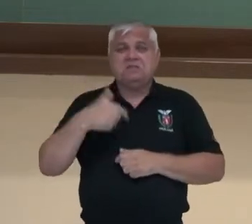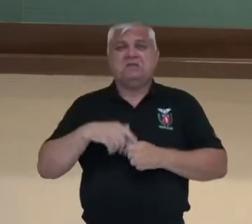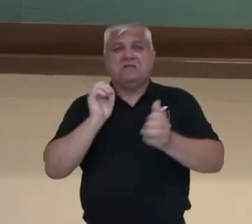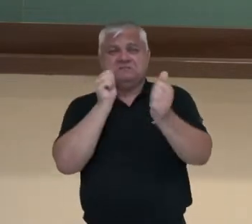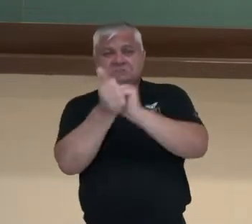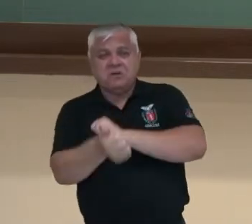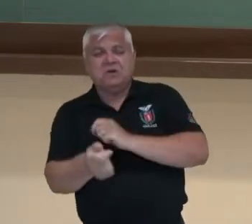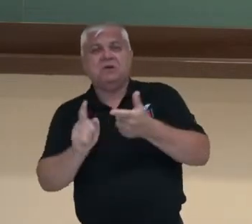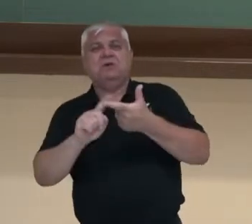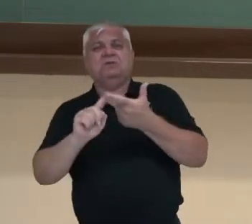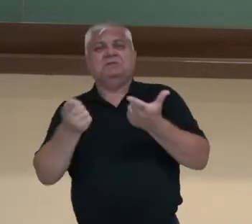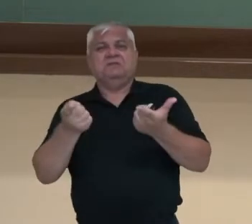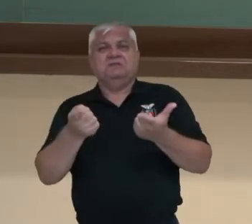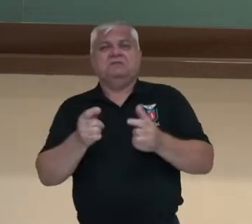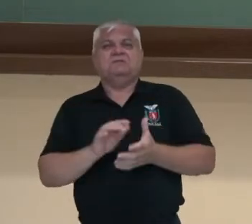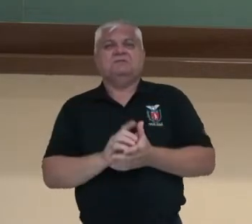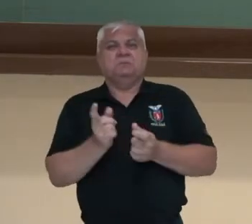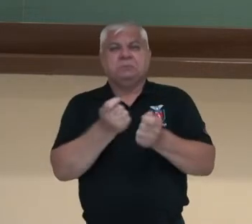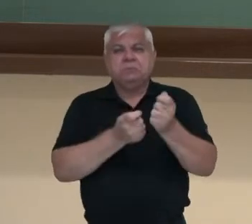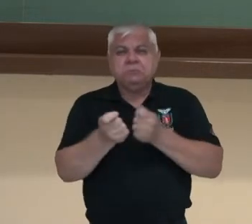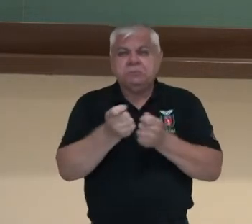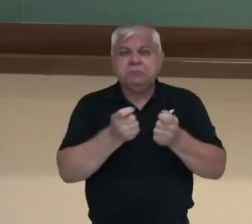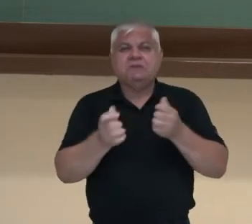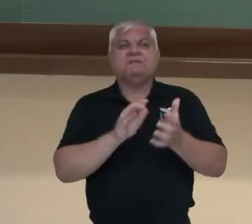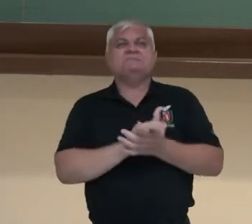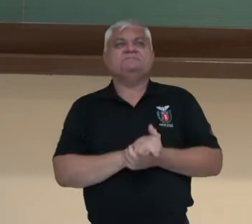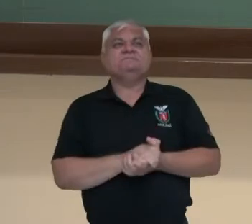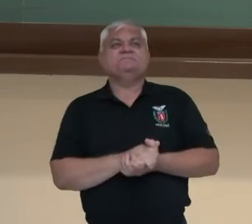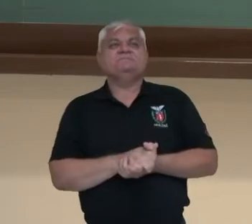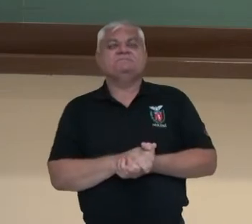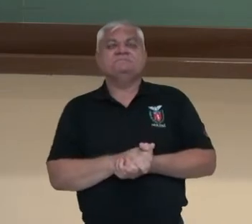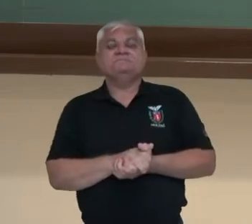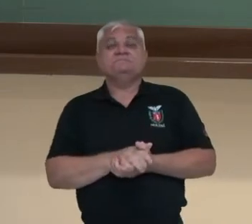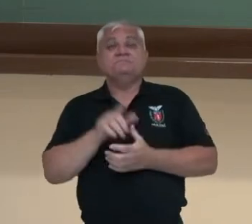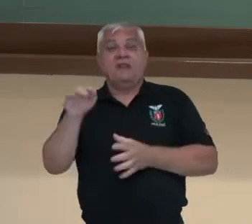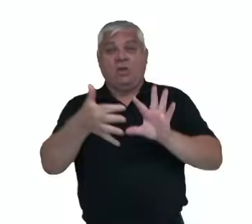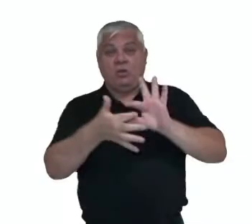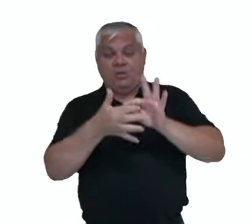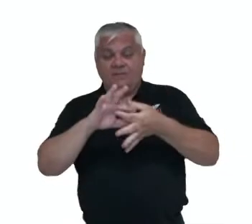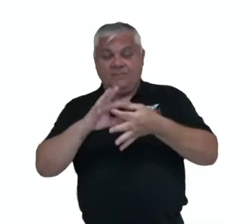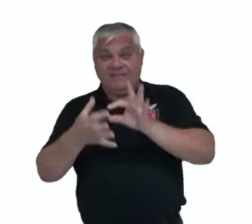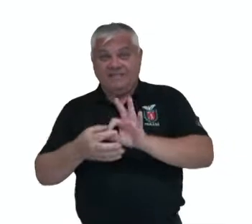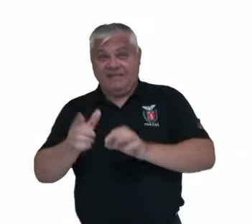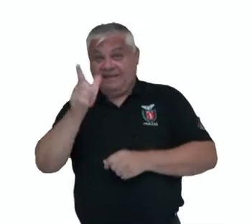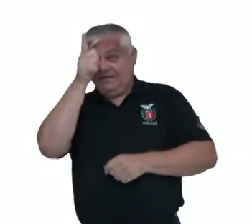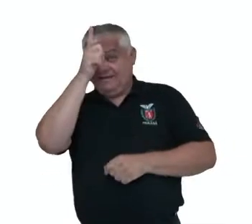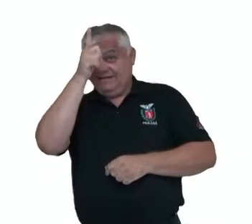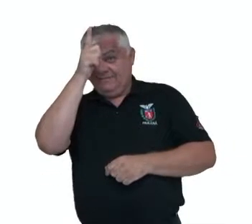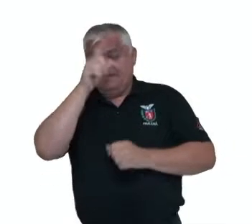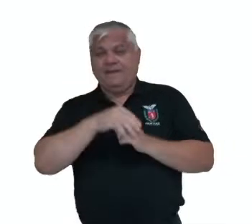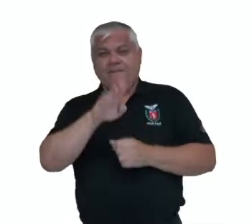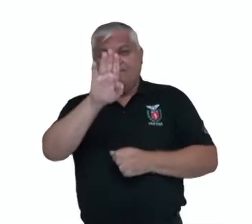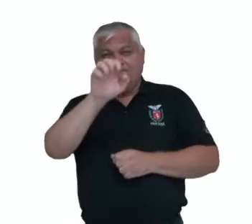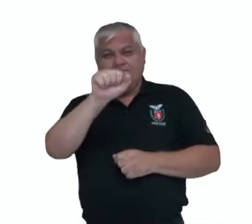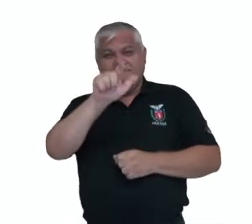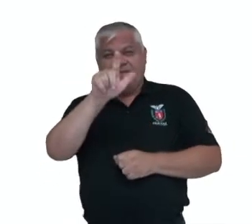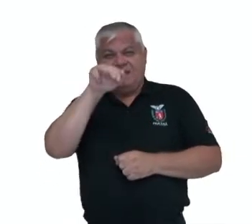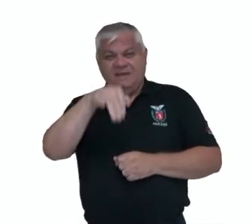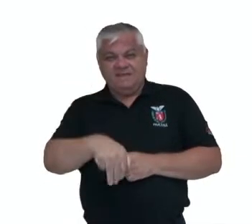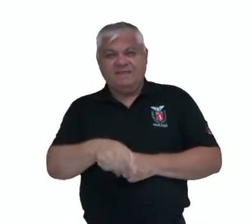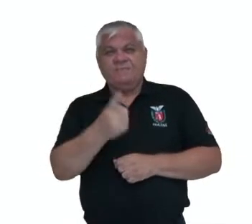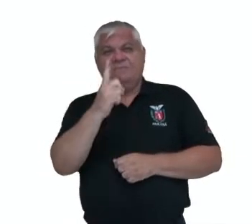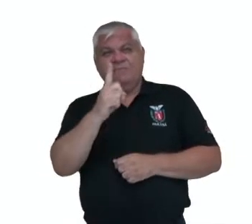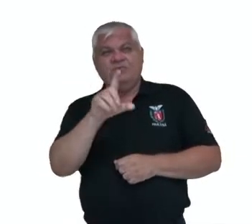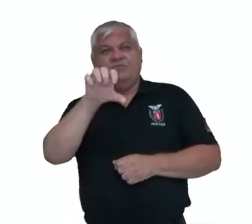ali o nazismo. Nas Olimpíadas de Berlim, em 1936, notava-se a destacada intenção do Estado